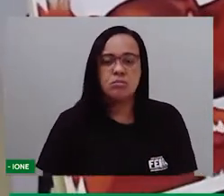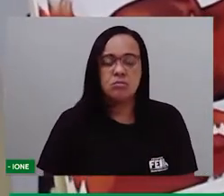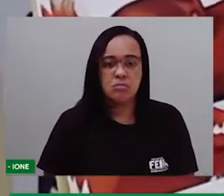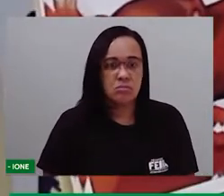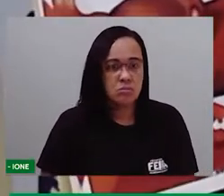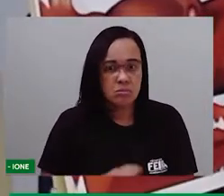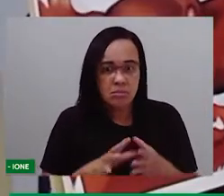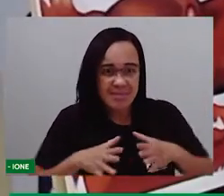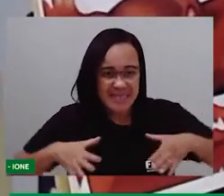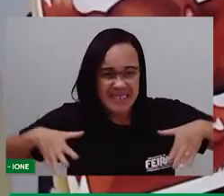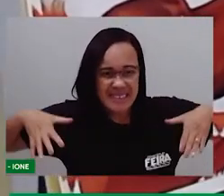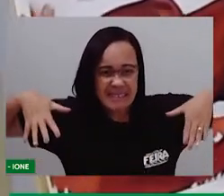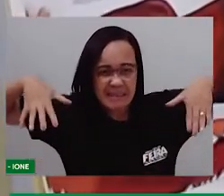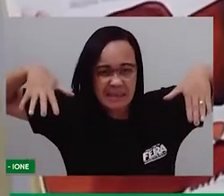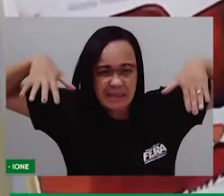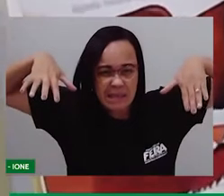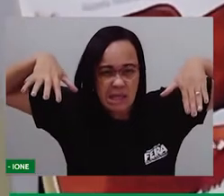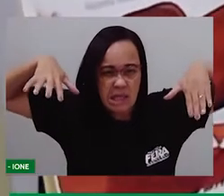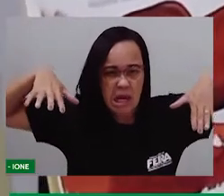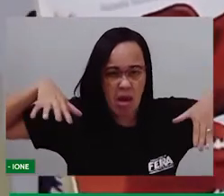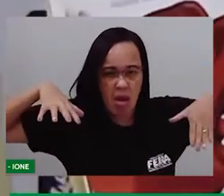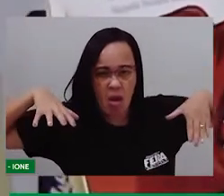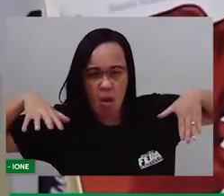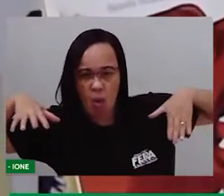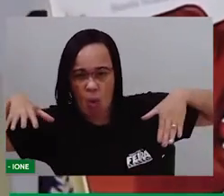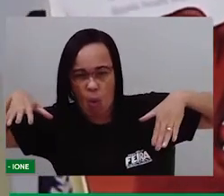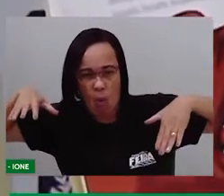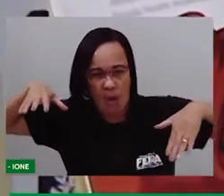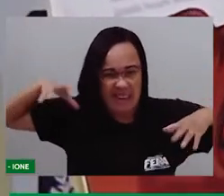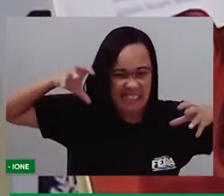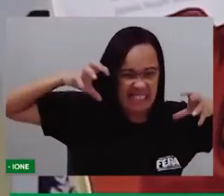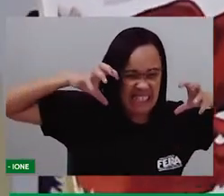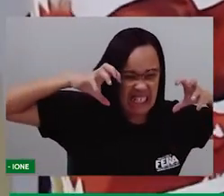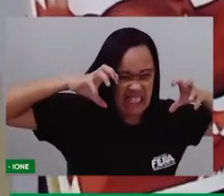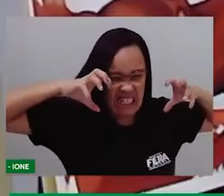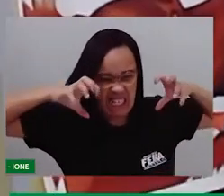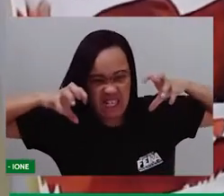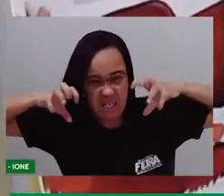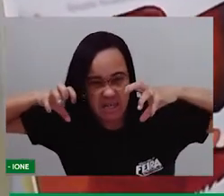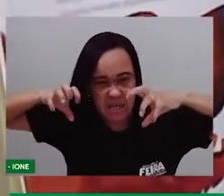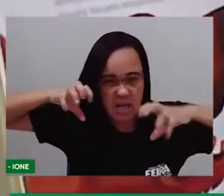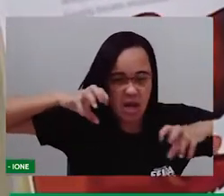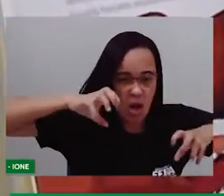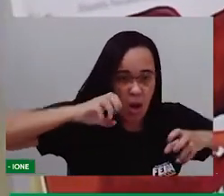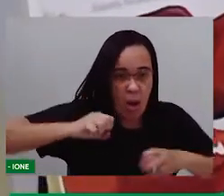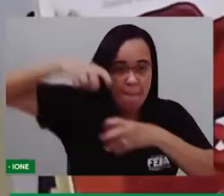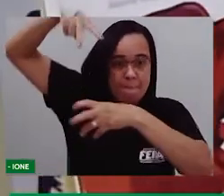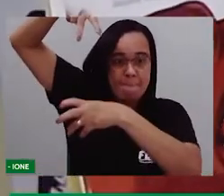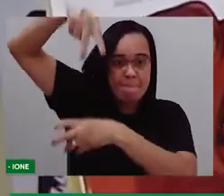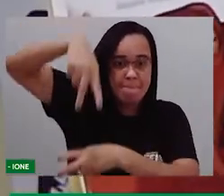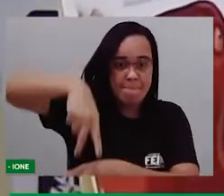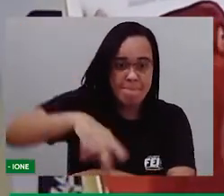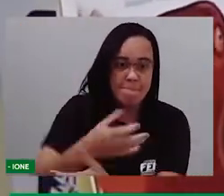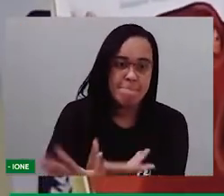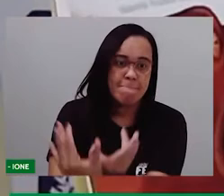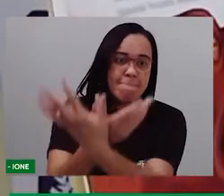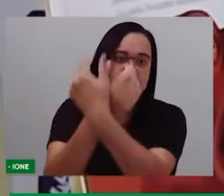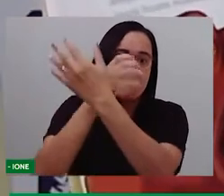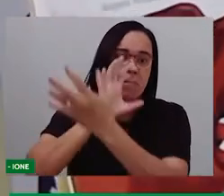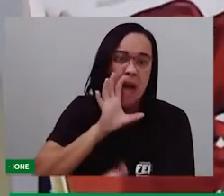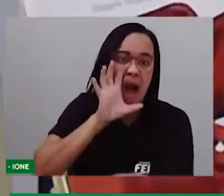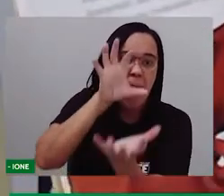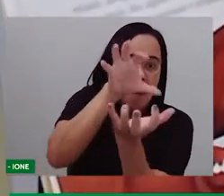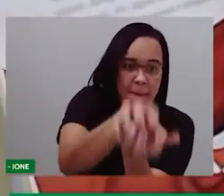todo esticado, com a cara bem assustada, ele deu alguns saltos na direção daquela boca